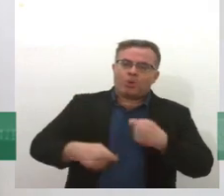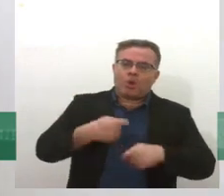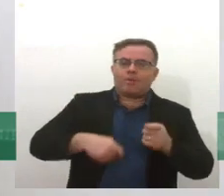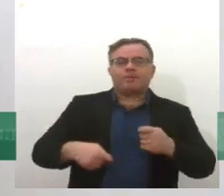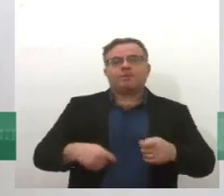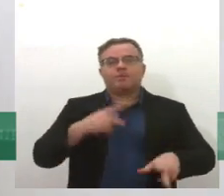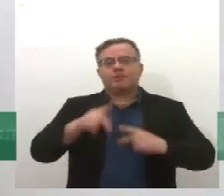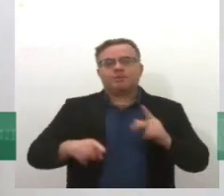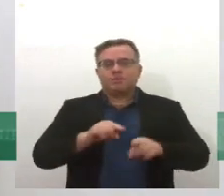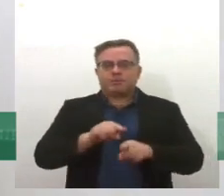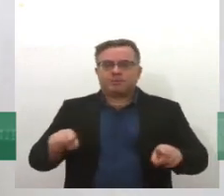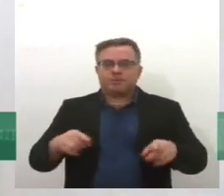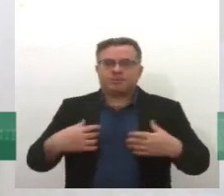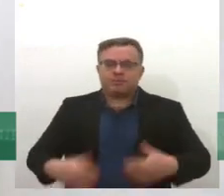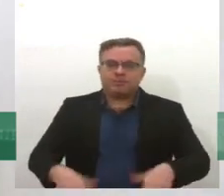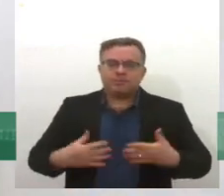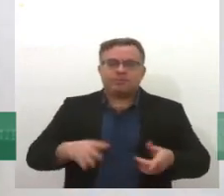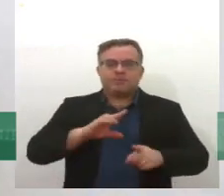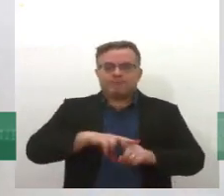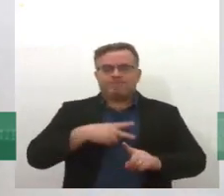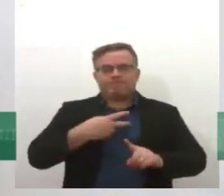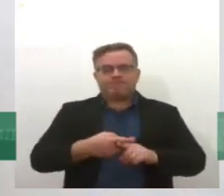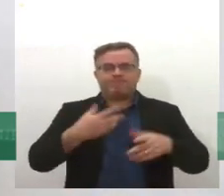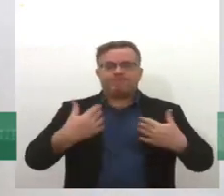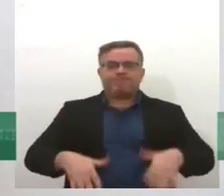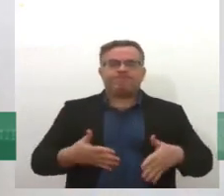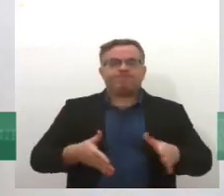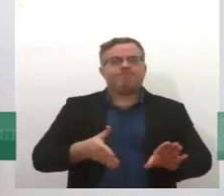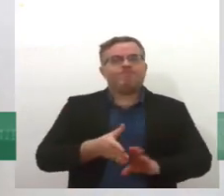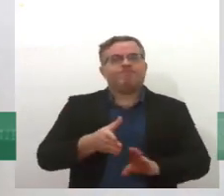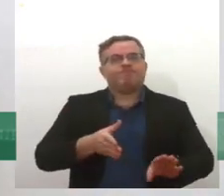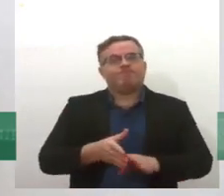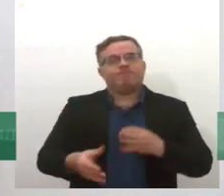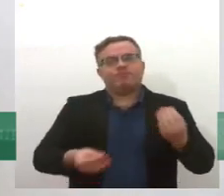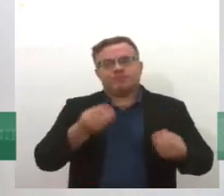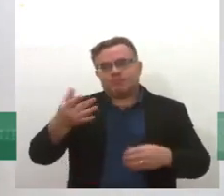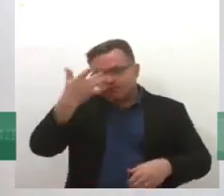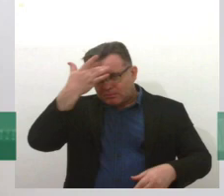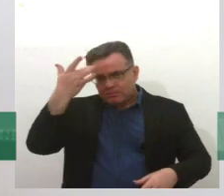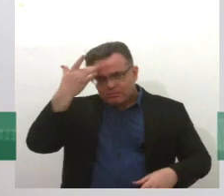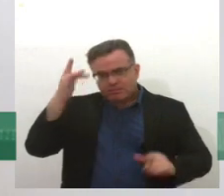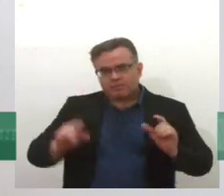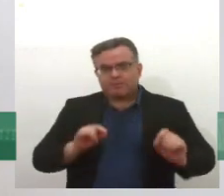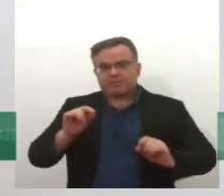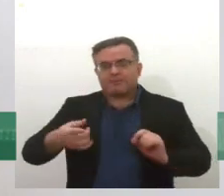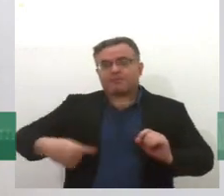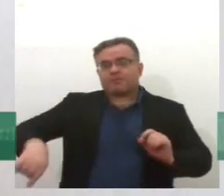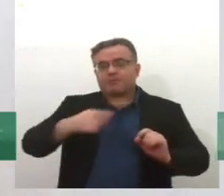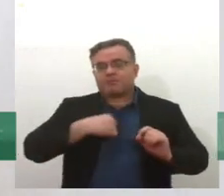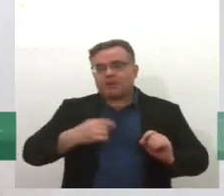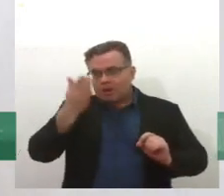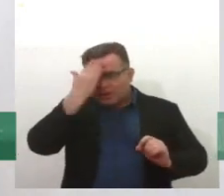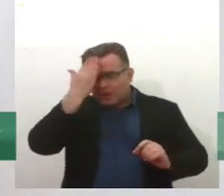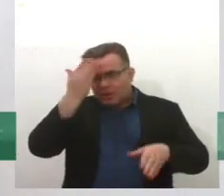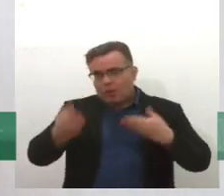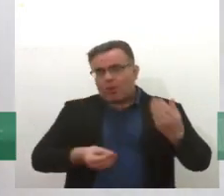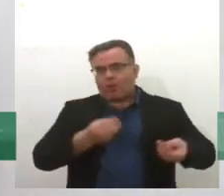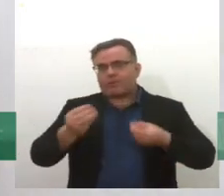Então, a ampliação desse conceito de saúde e de saúde mental é importante, inclusive, para pensar